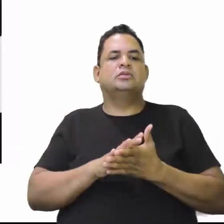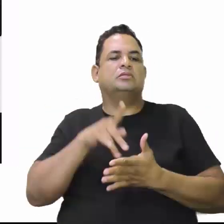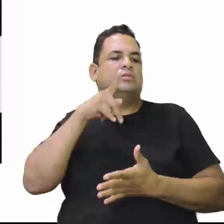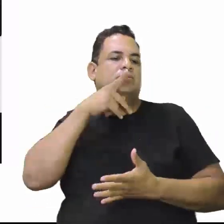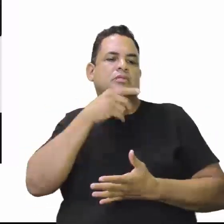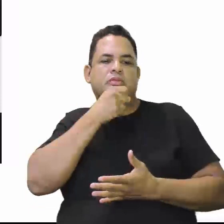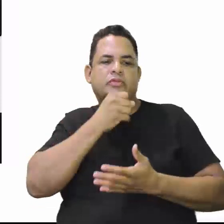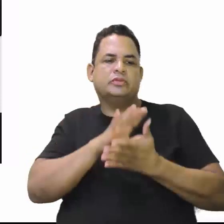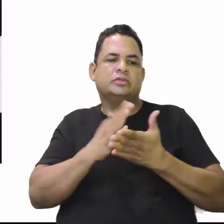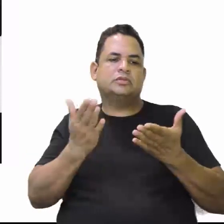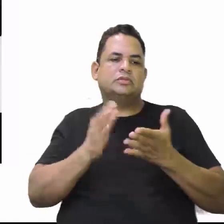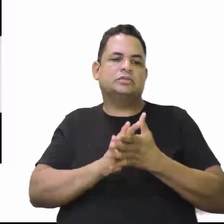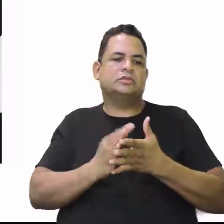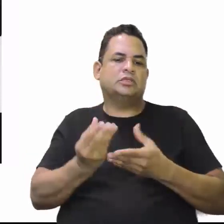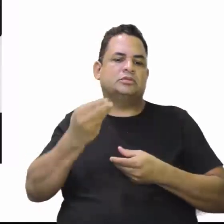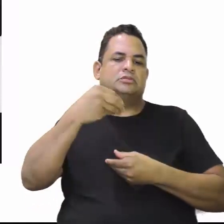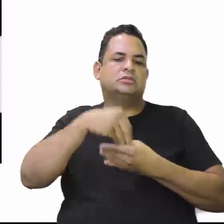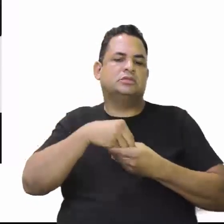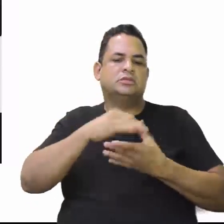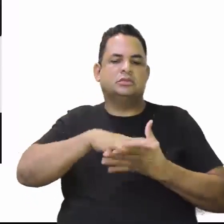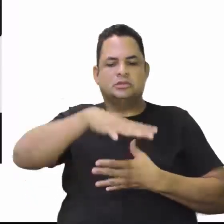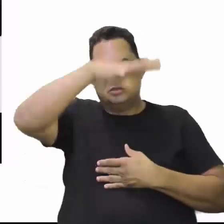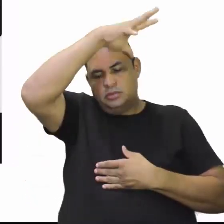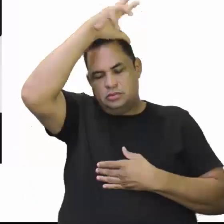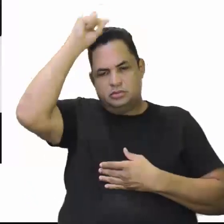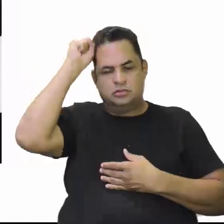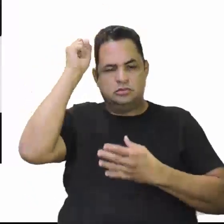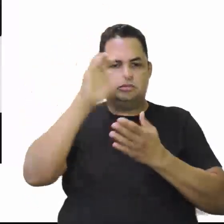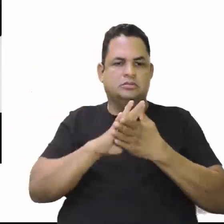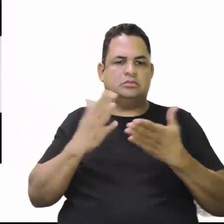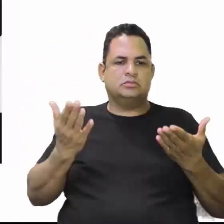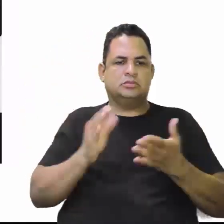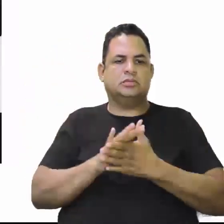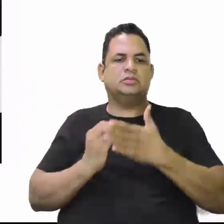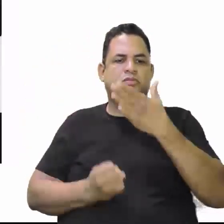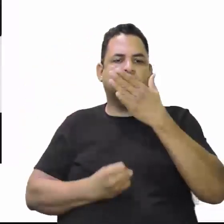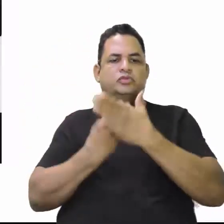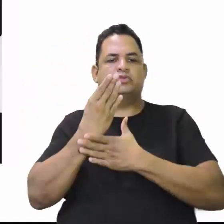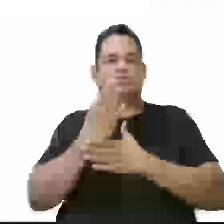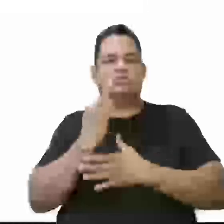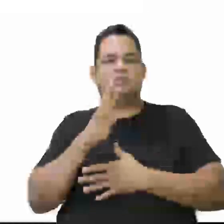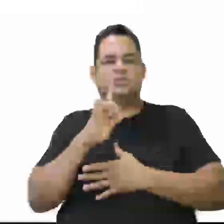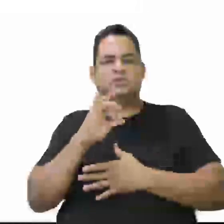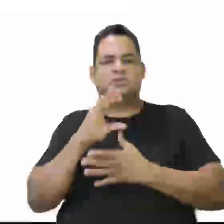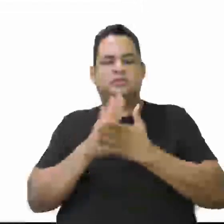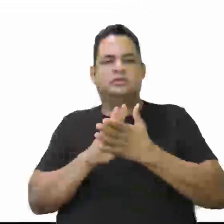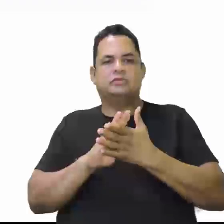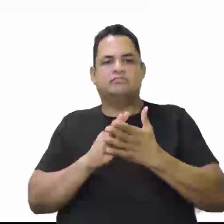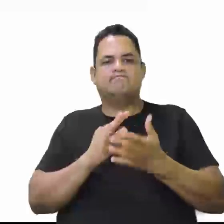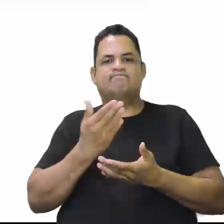Porto Velho, que faz parte do Amazônia. A Getúlio está empolgada aqui e cria o território federal do Guaporé.